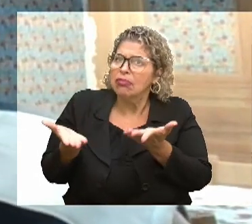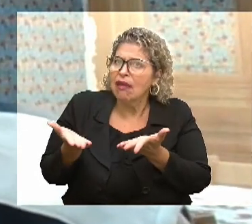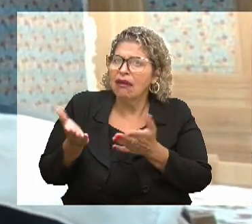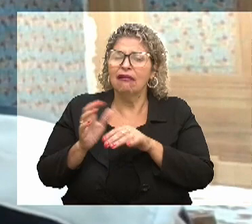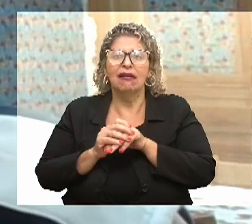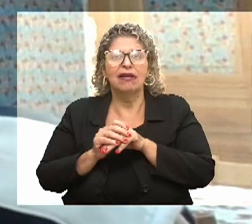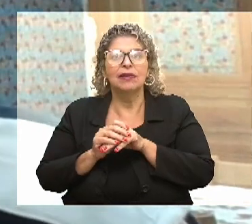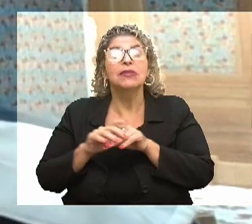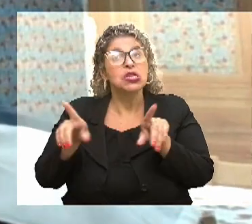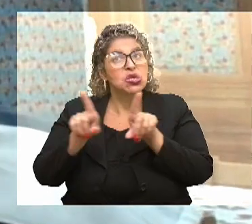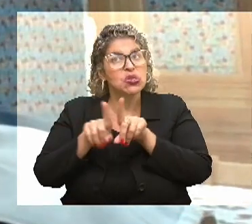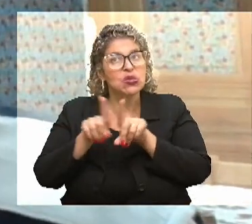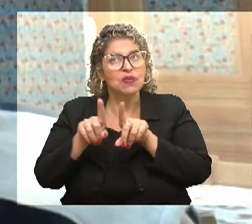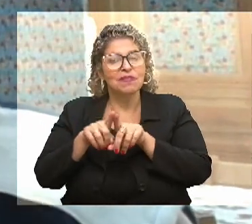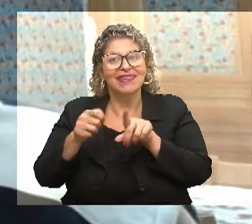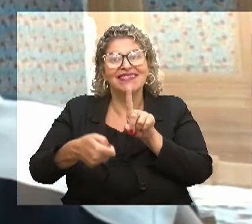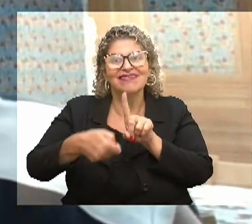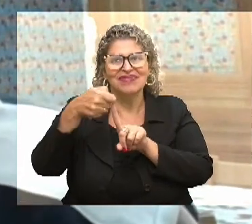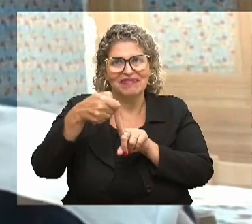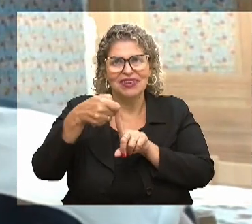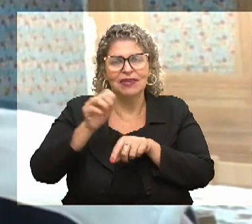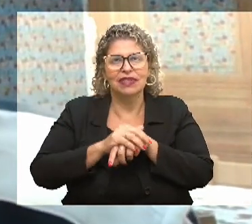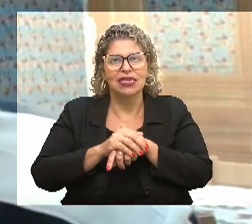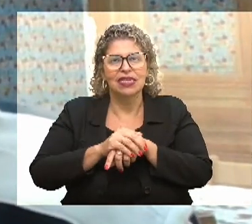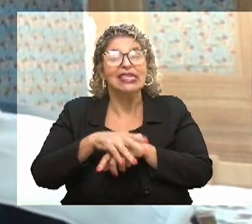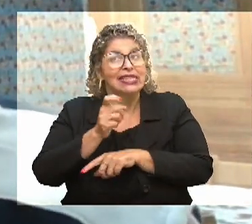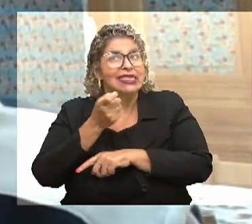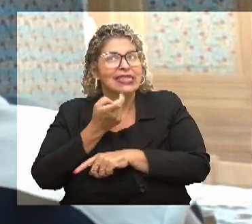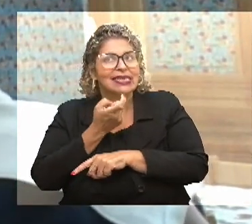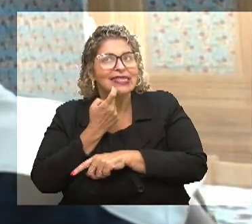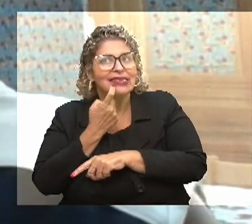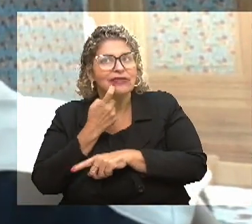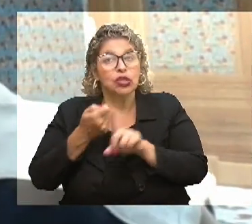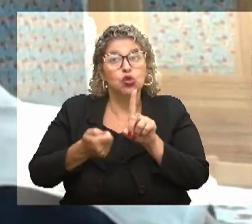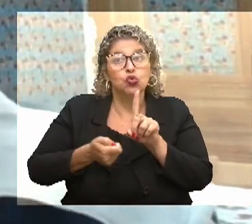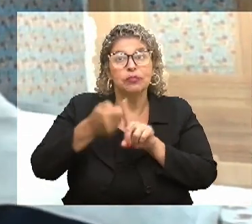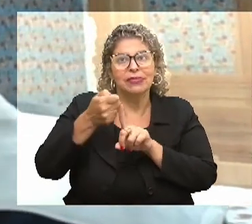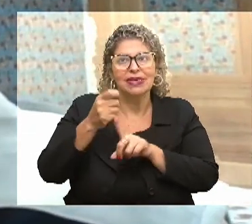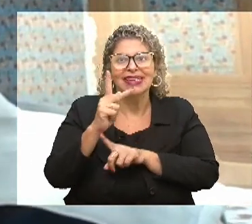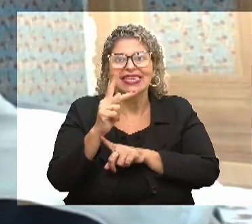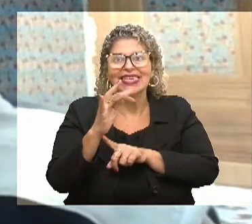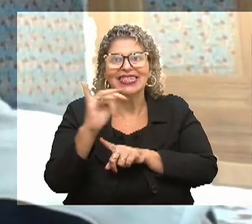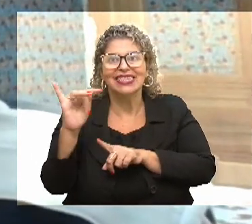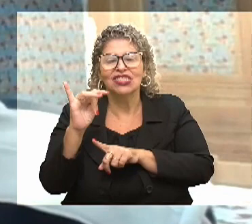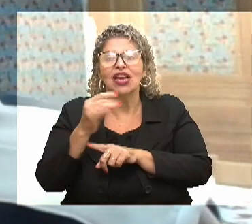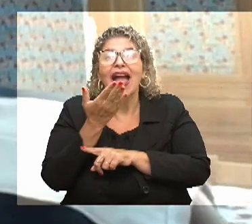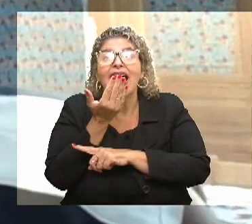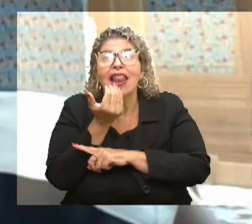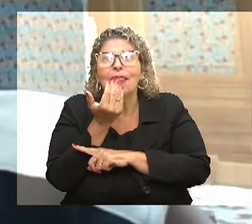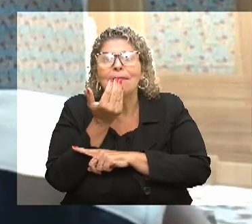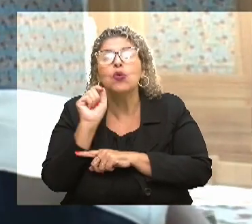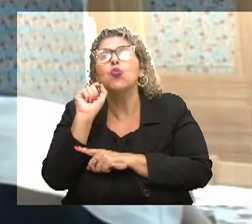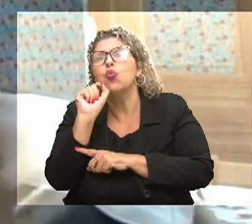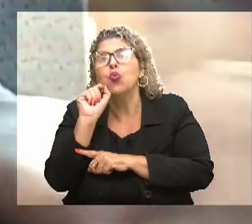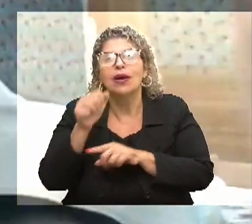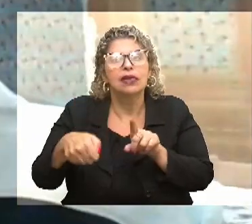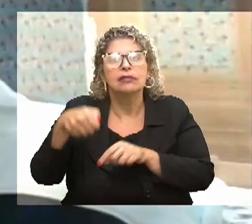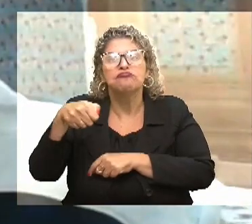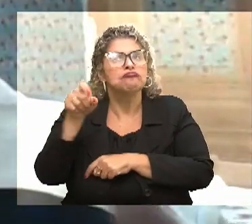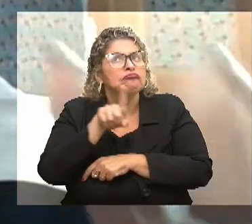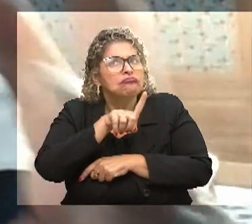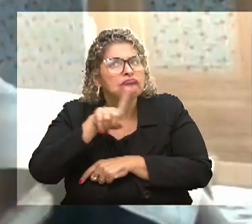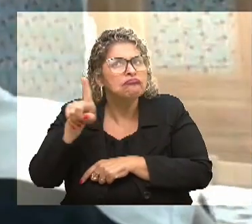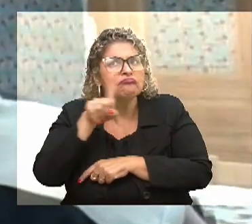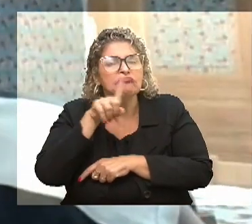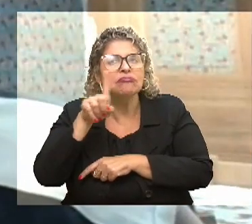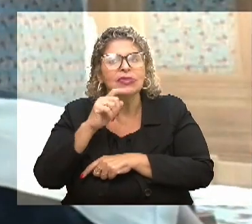Além disso, a gente dá no mês, toda sexta-feira no mês, a gente dá o kit de alimento. O que é um kit de alimento? Não é uma cesta básica,